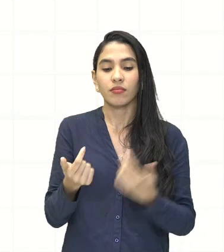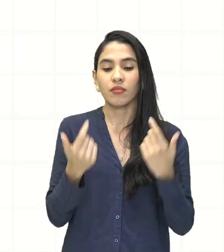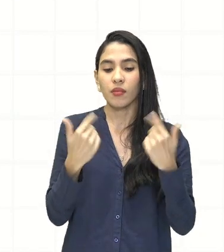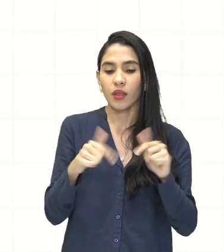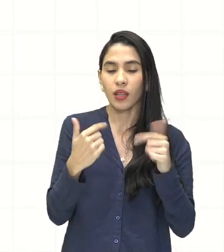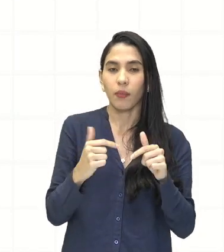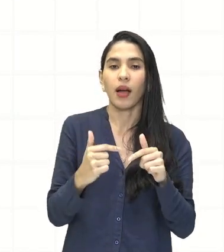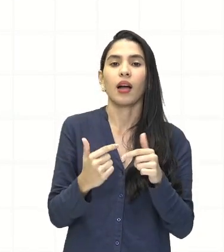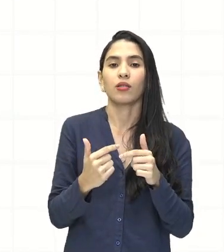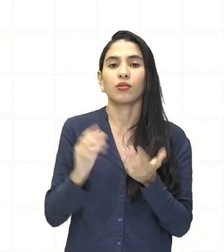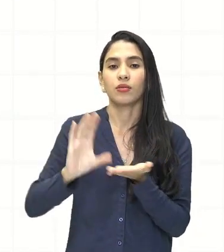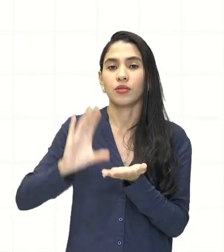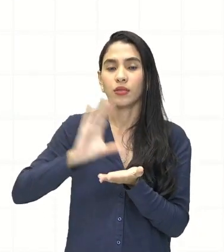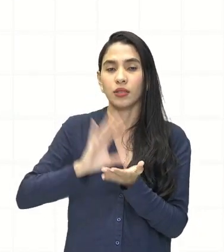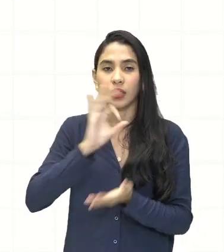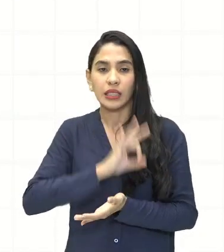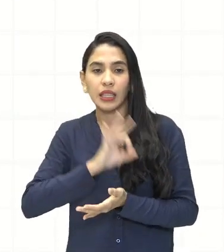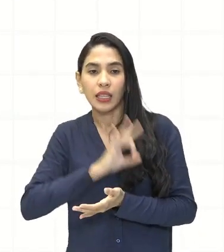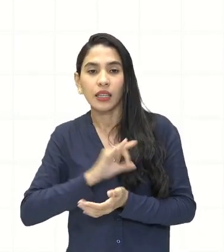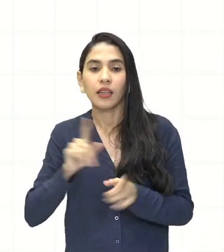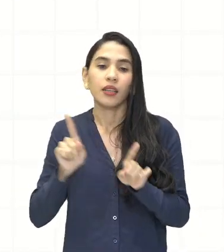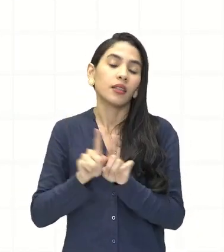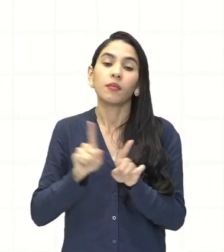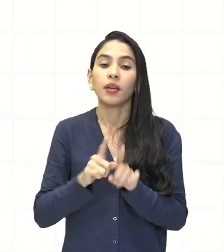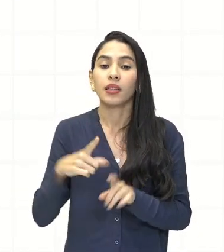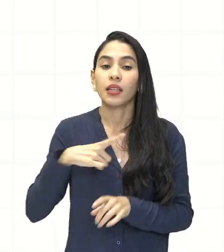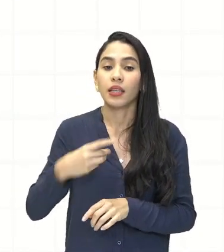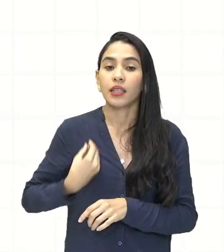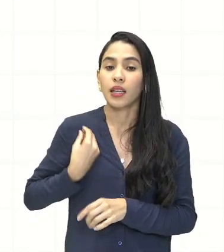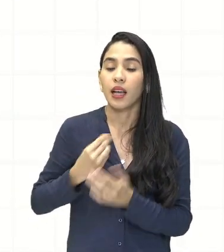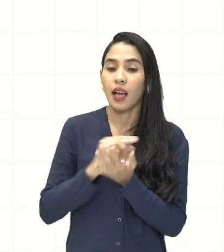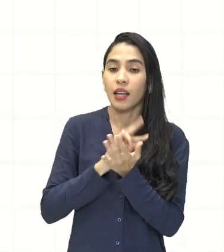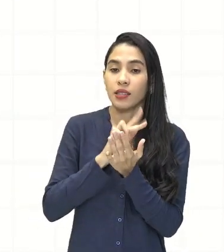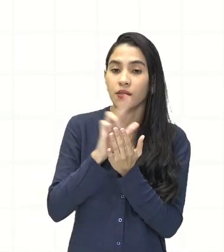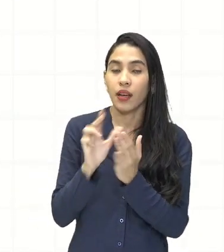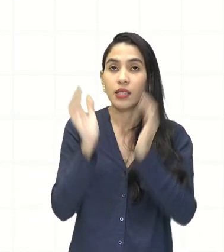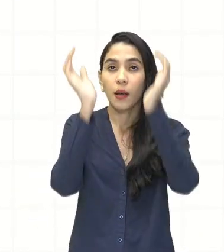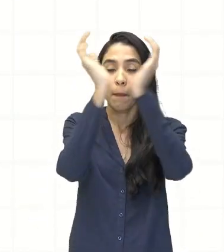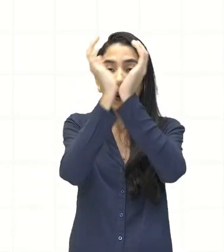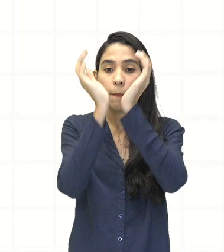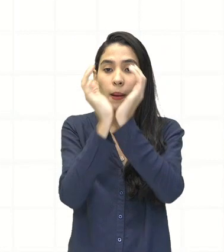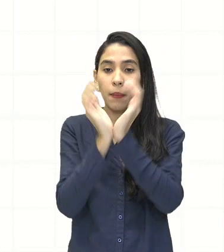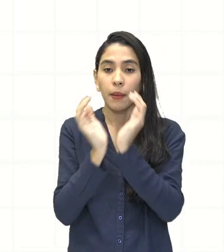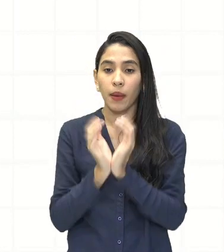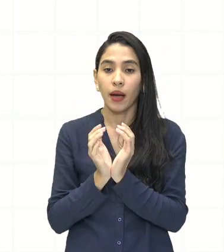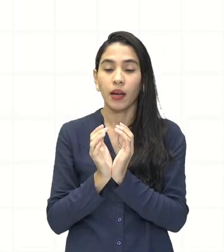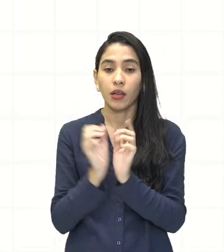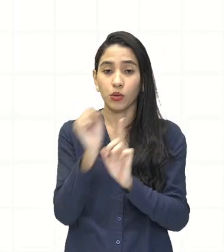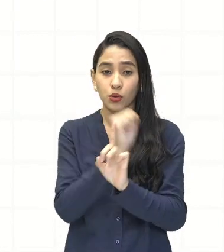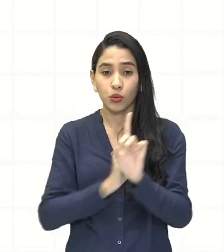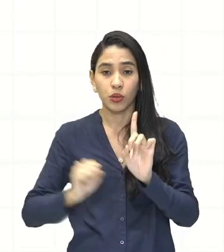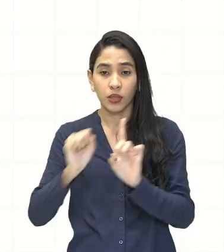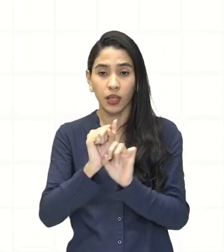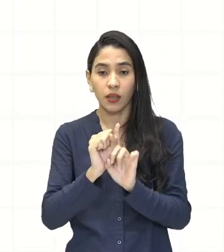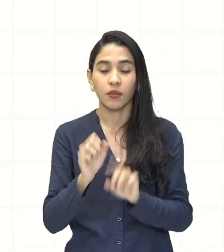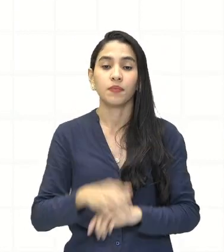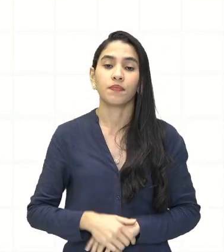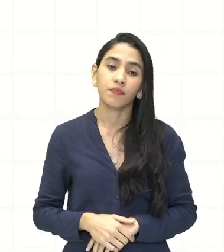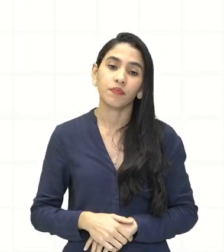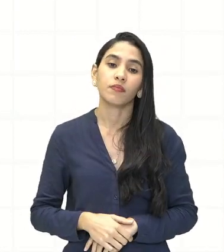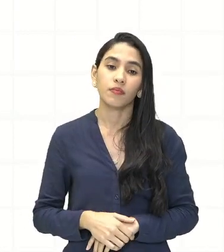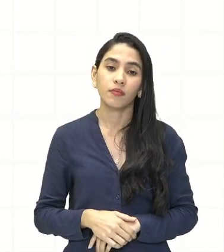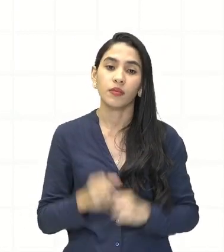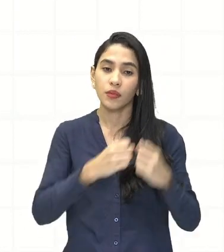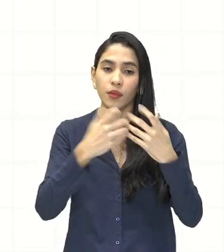assalariado e também a existência de diversas classes sociais. Como foi falado há pouco em relação